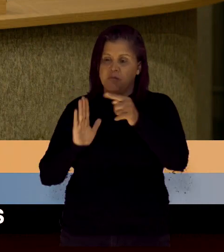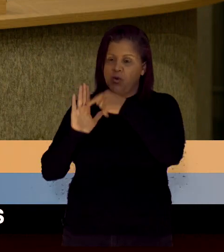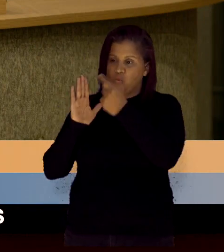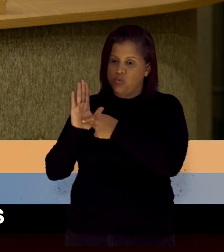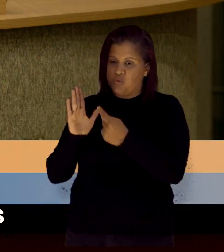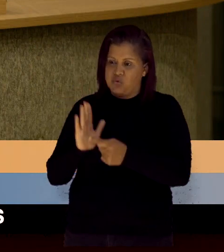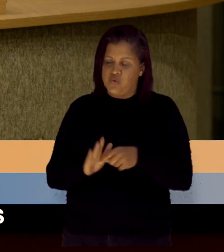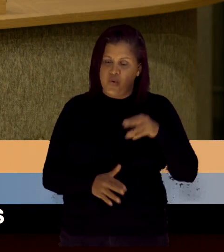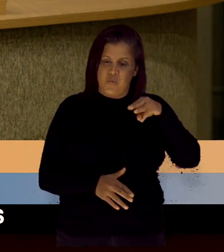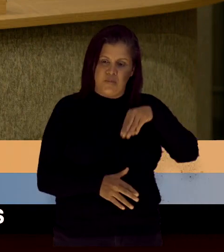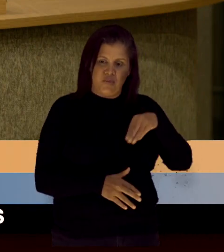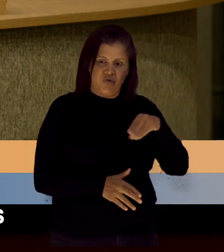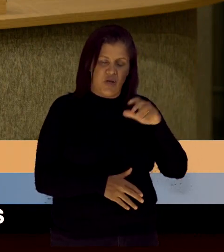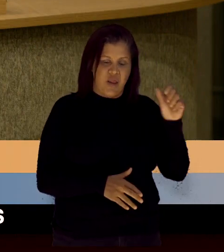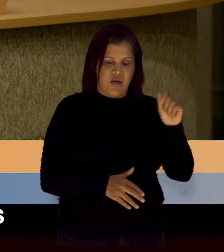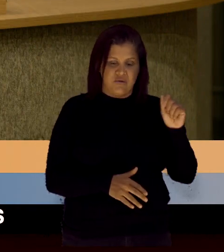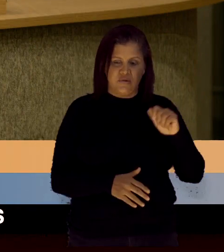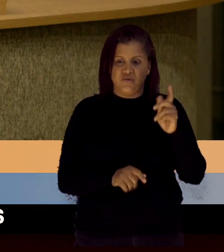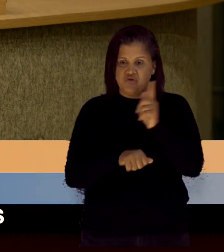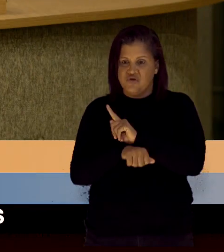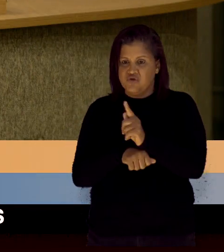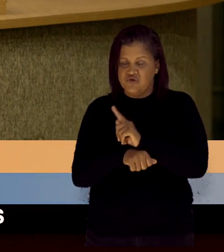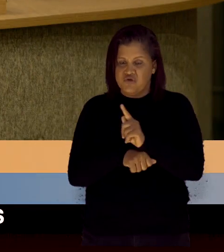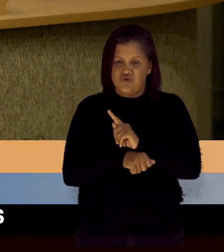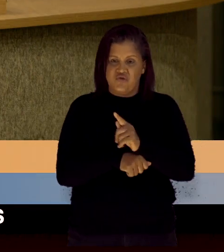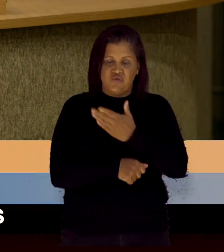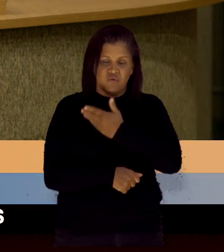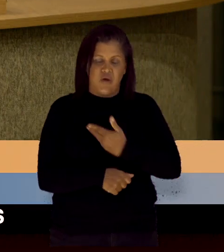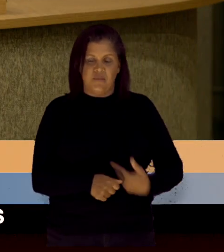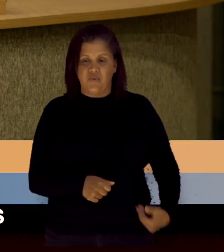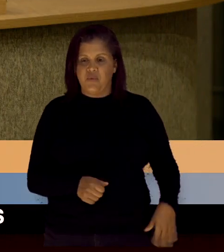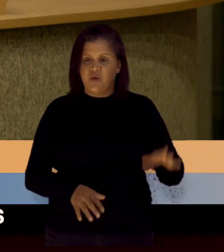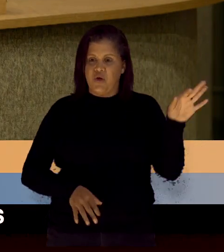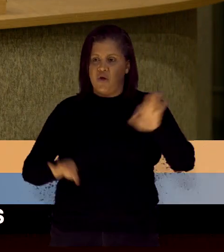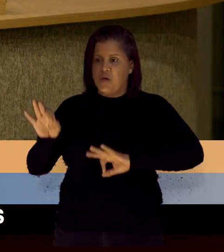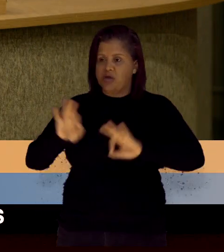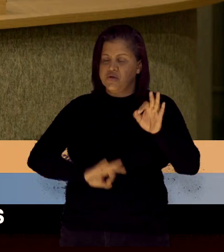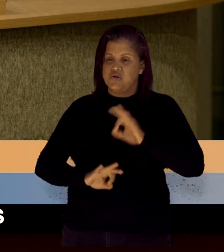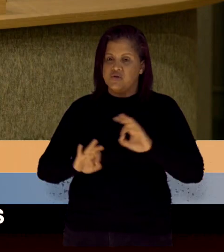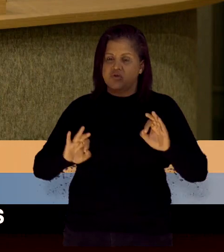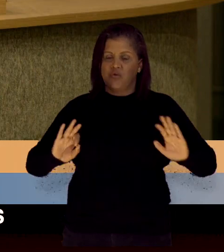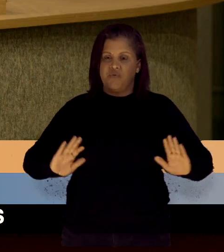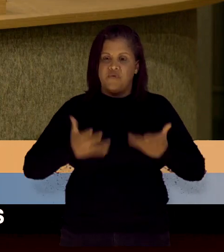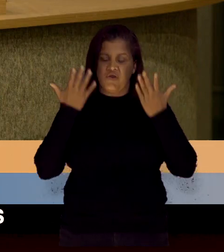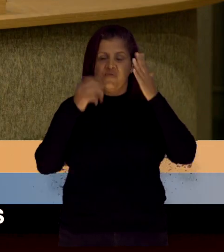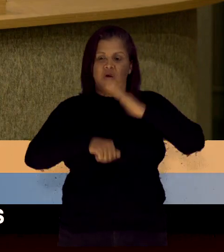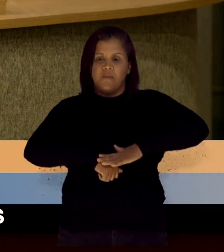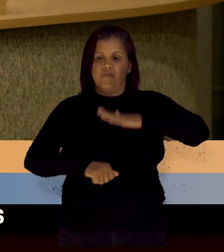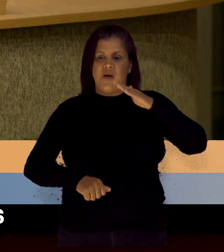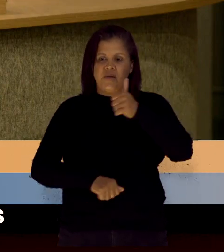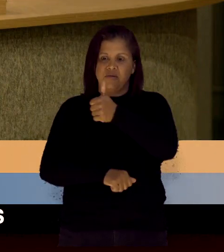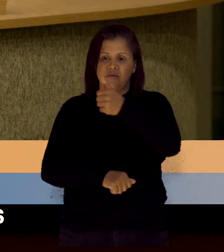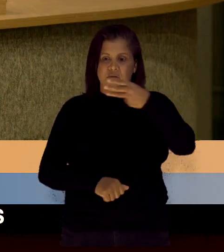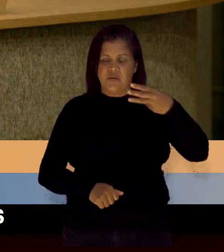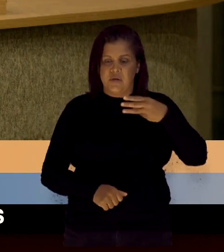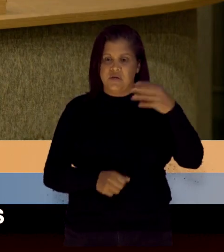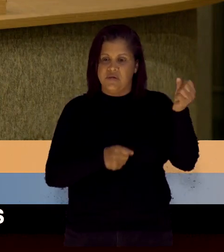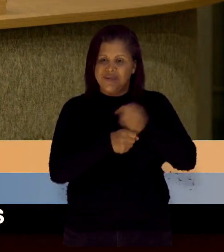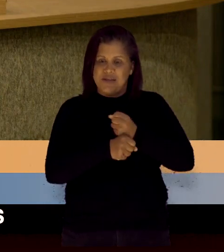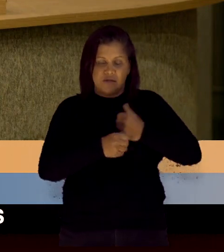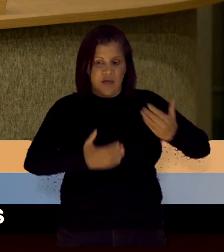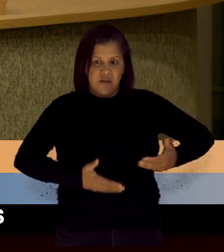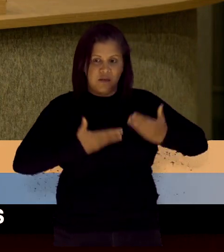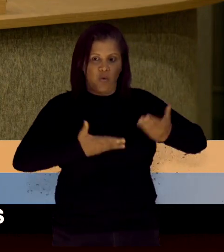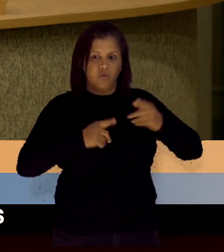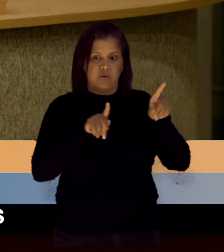Michele Assunção, gestora pública que organizou o festival por mais de 13 anos, se dedicou